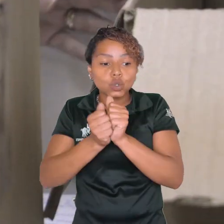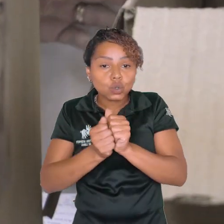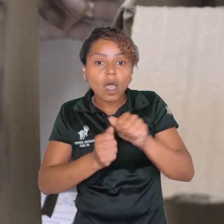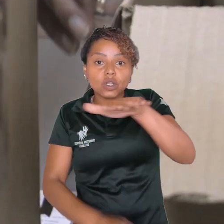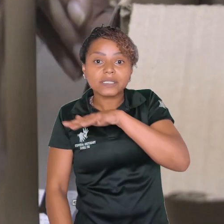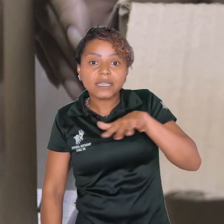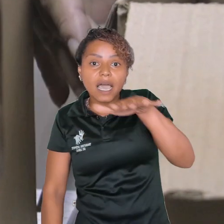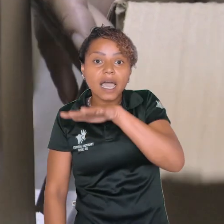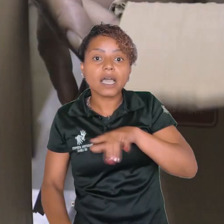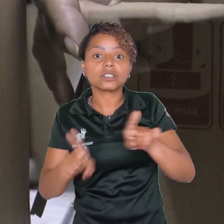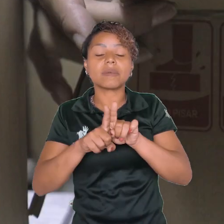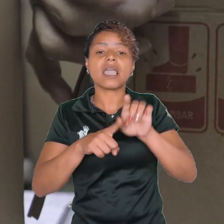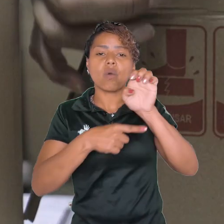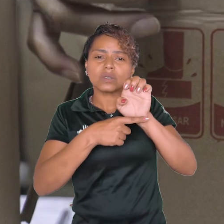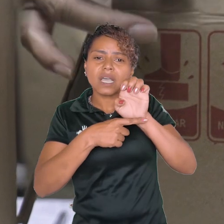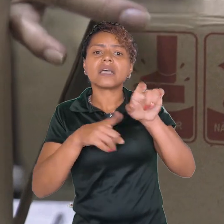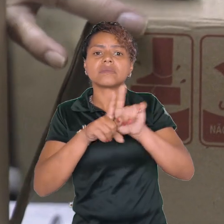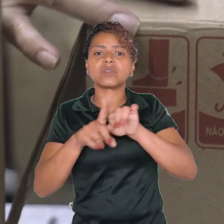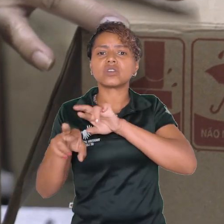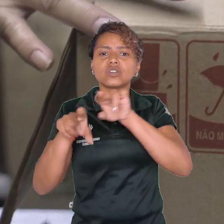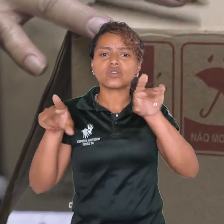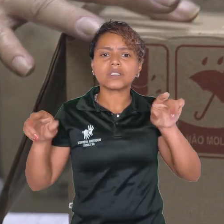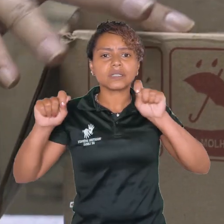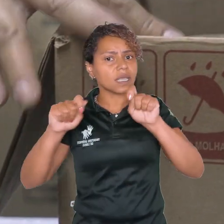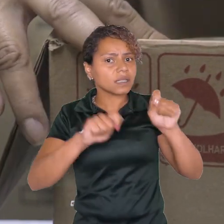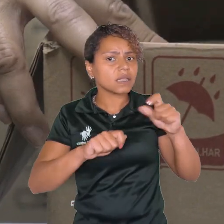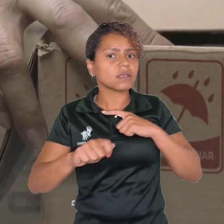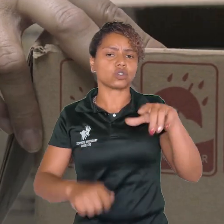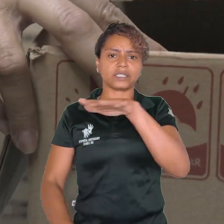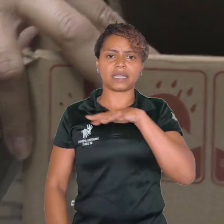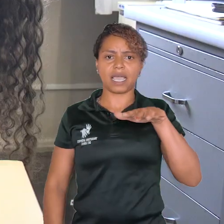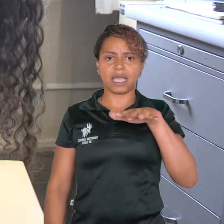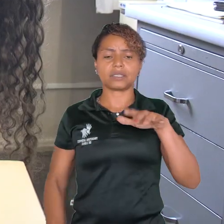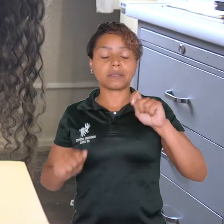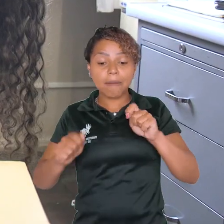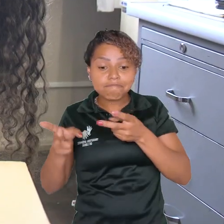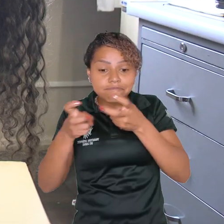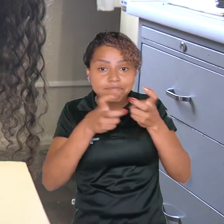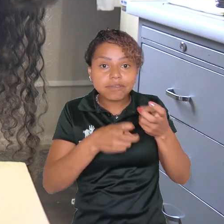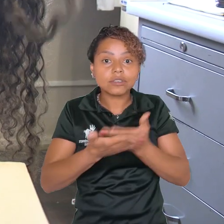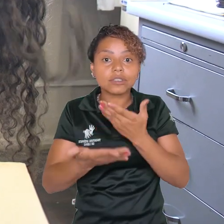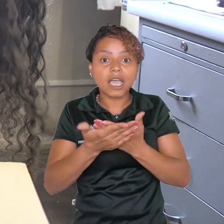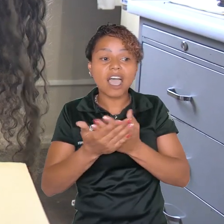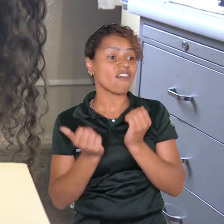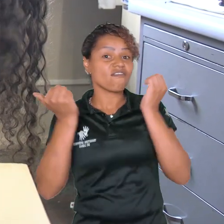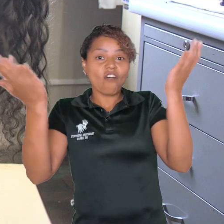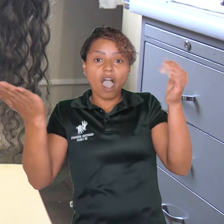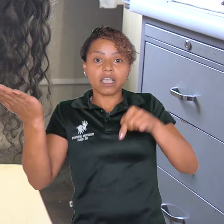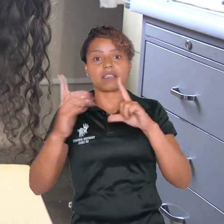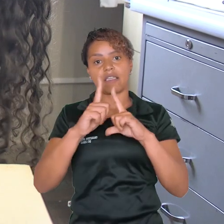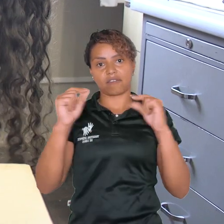junto ao Estado, junto aos diferentes entes que compõem a sociedade, fora do âmbito da UFJF, as